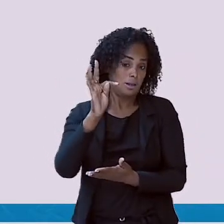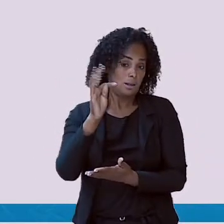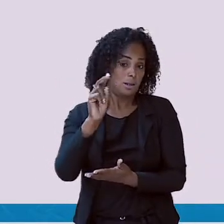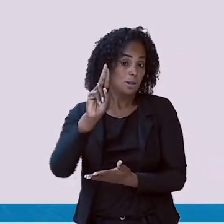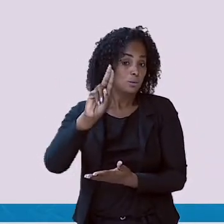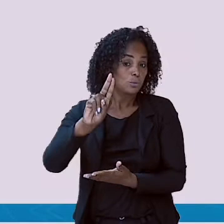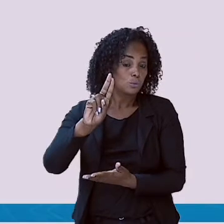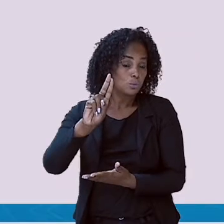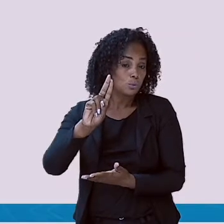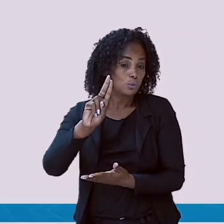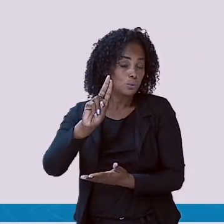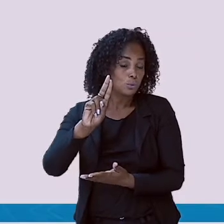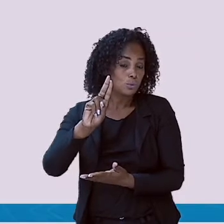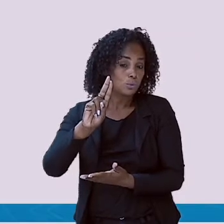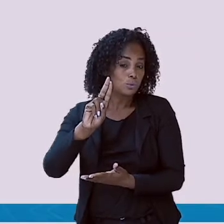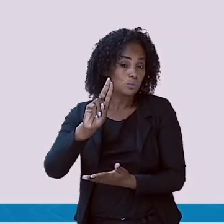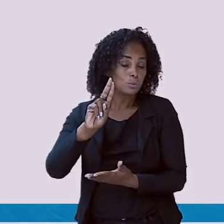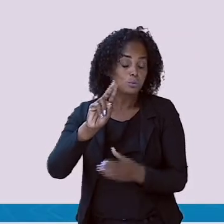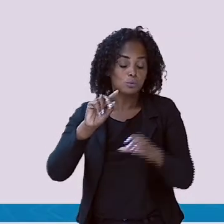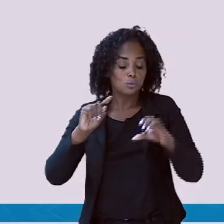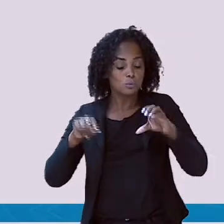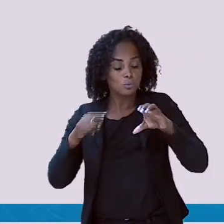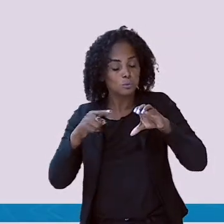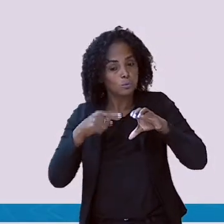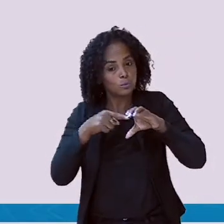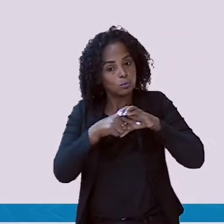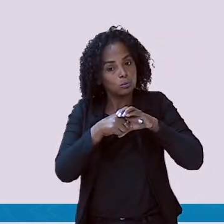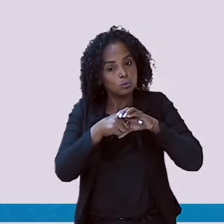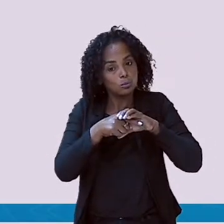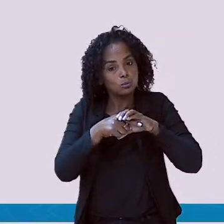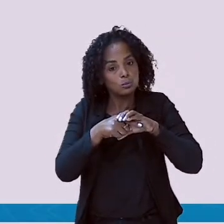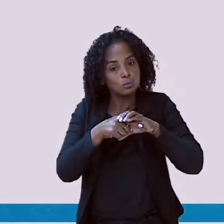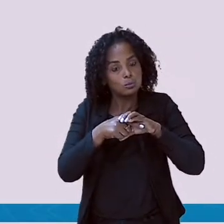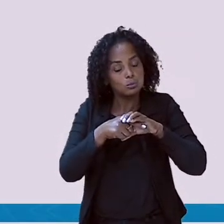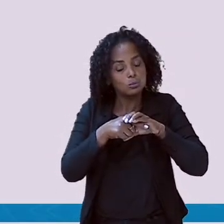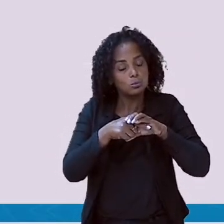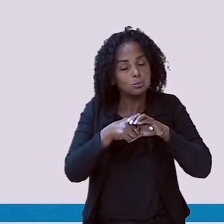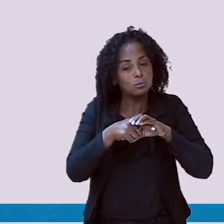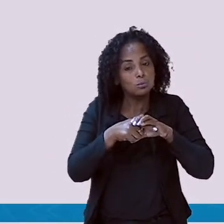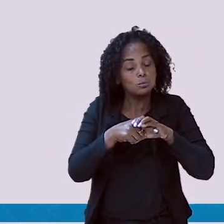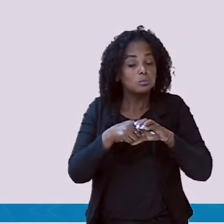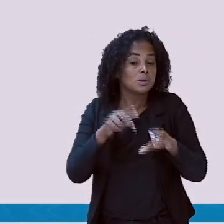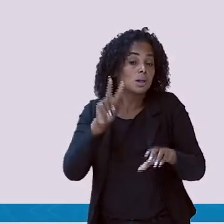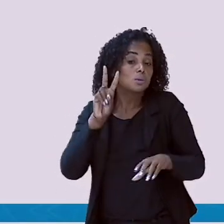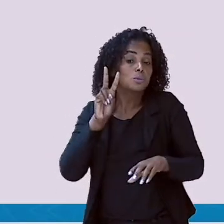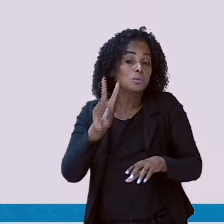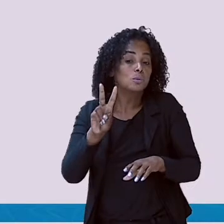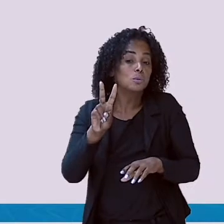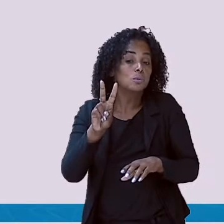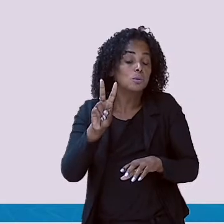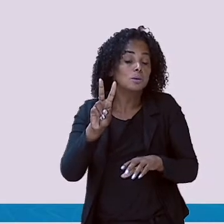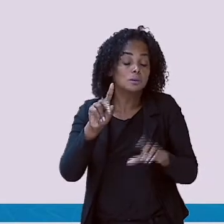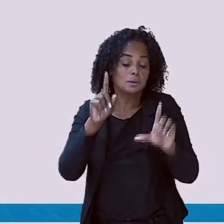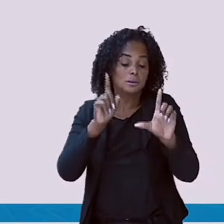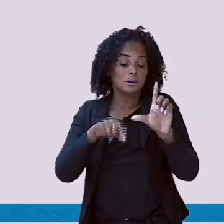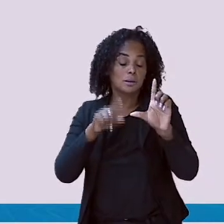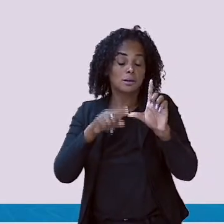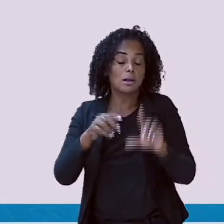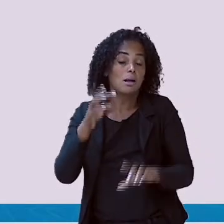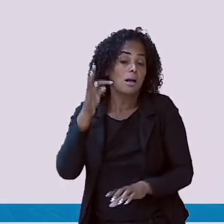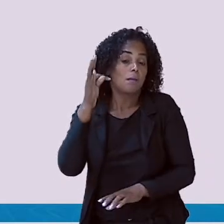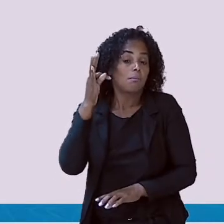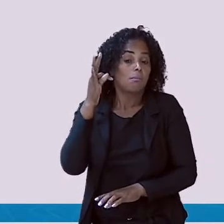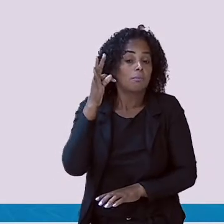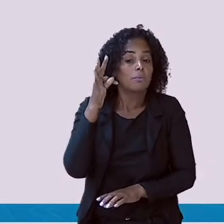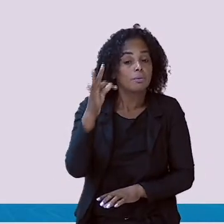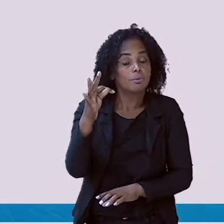-tu. Na primeira e na segunda sílaba,